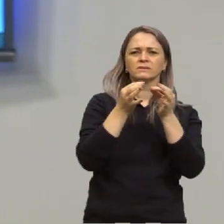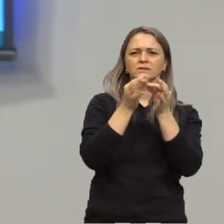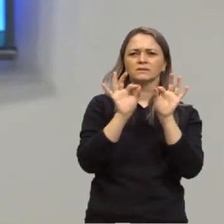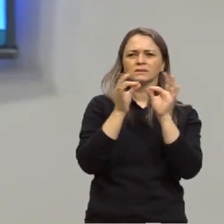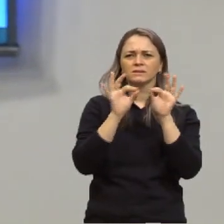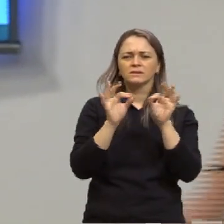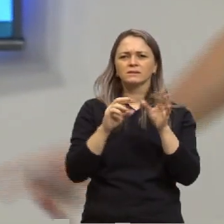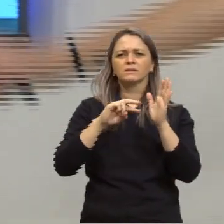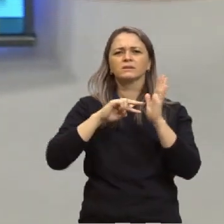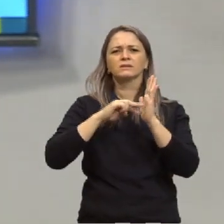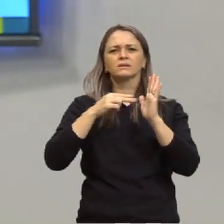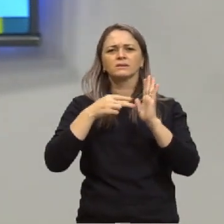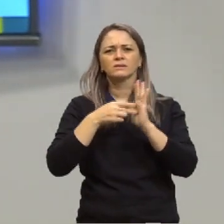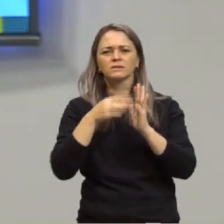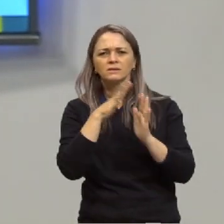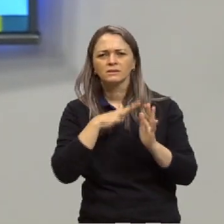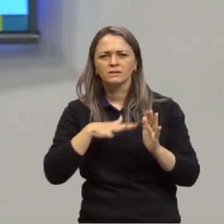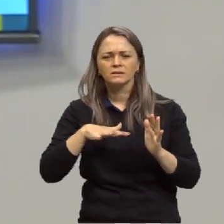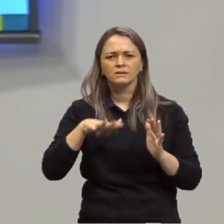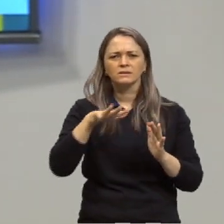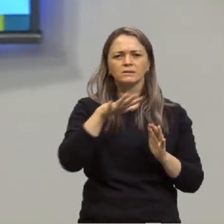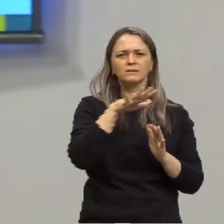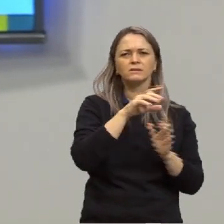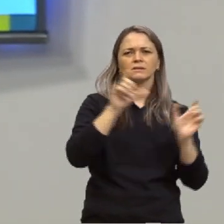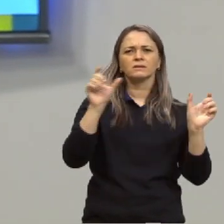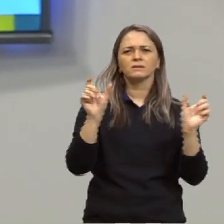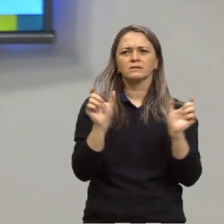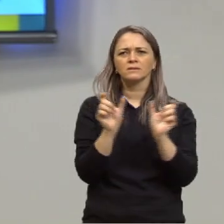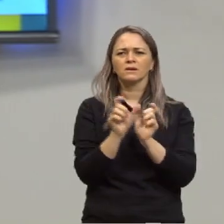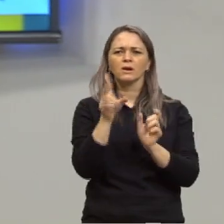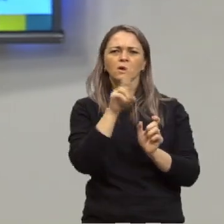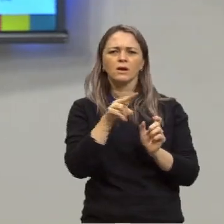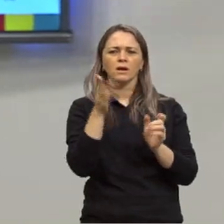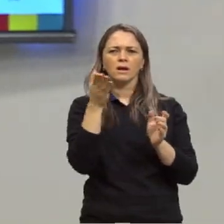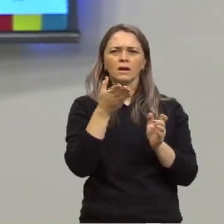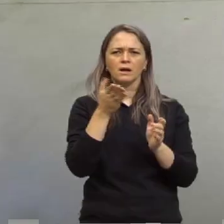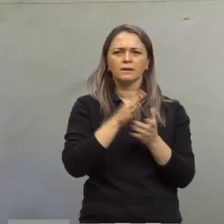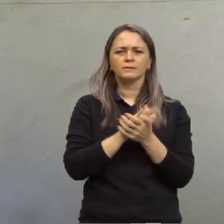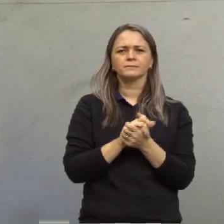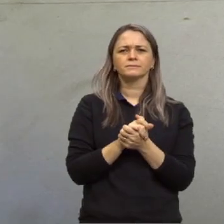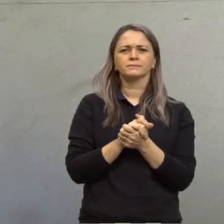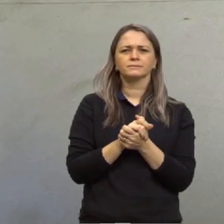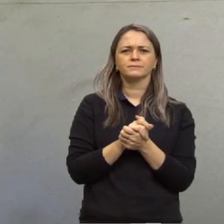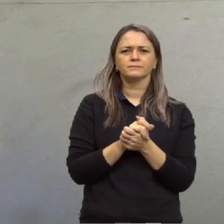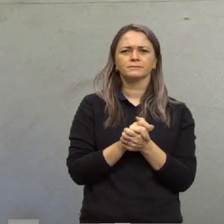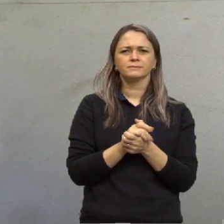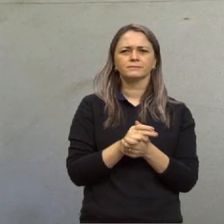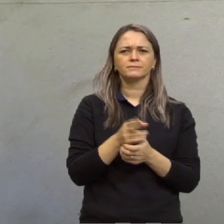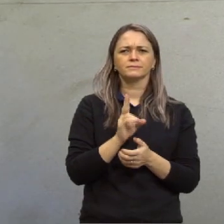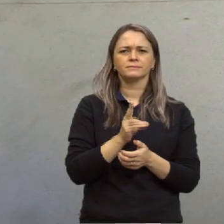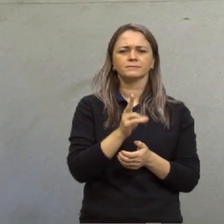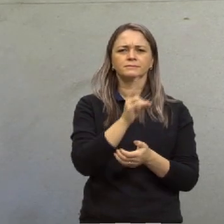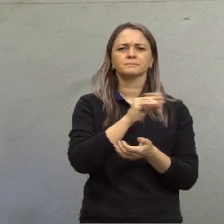significado de todas essas frases que a gente está olhando aqui nas questões. Vamos adiante.